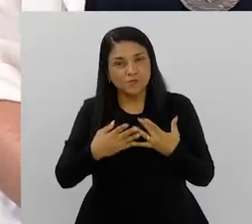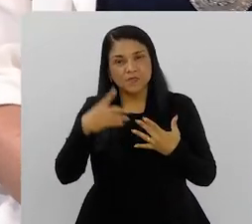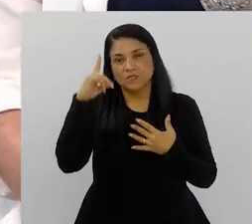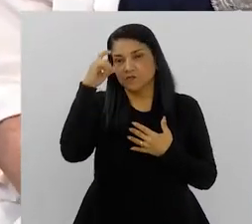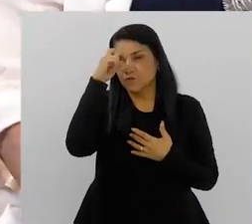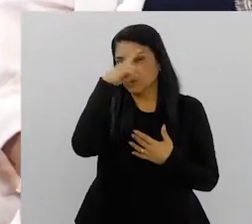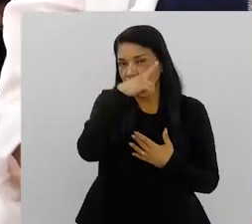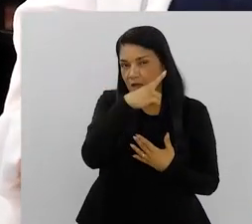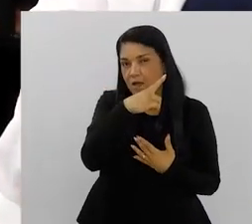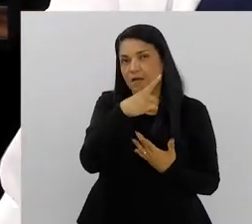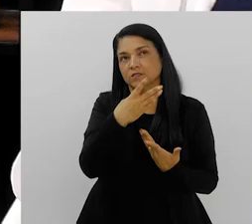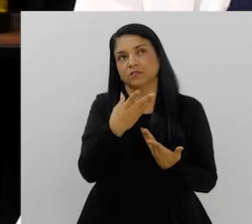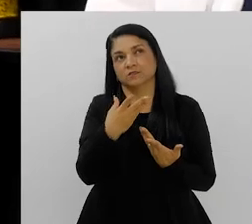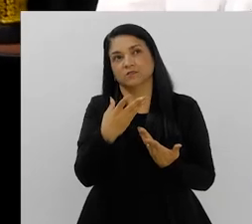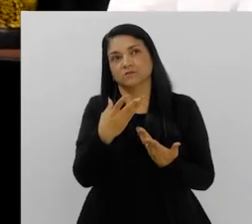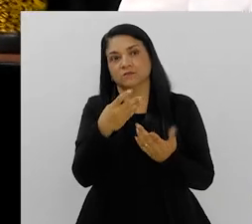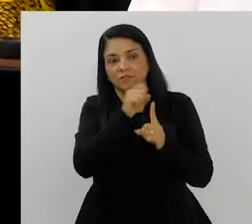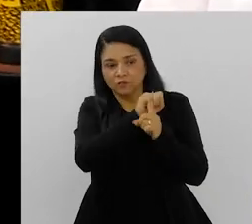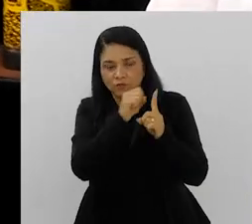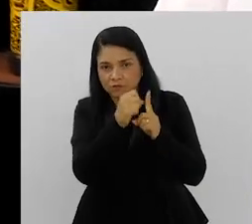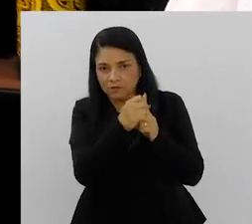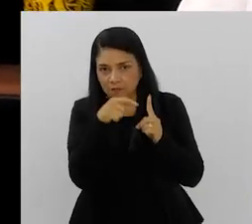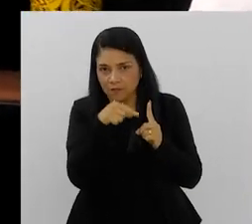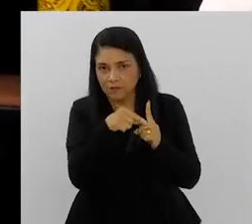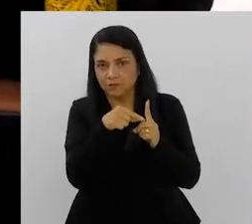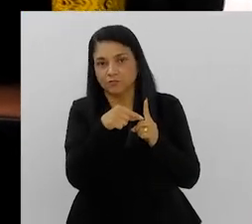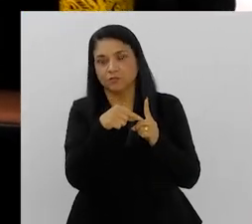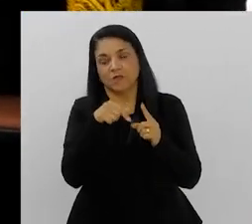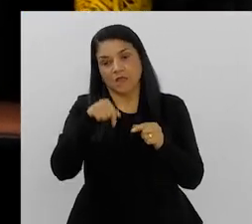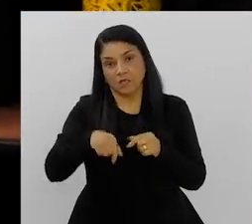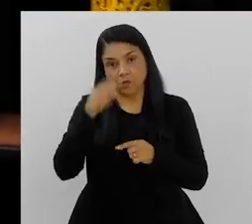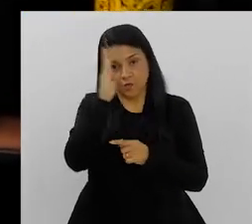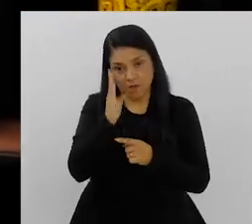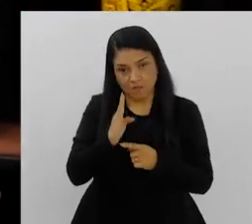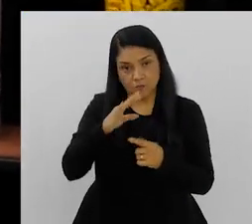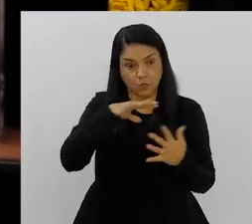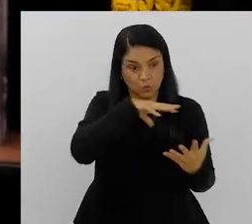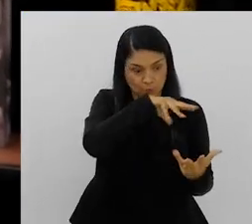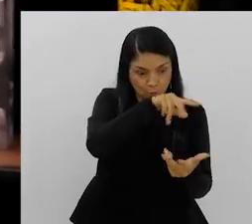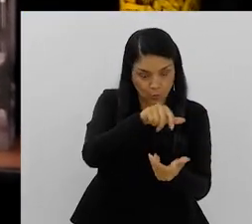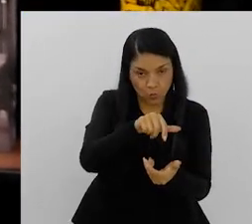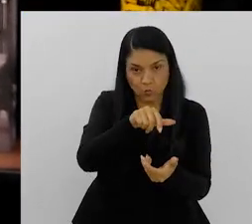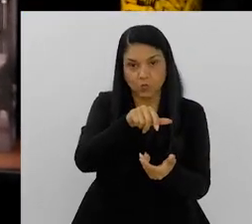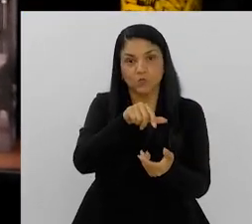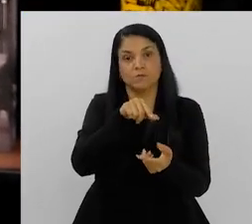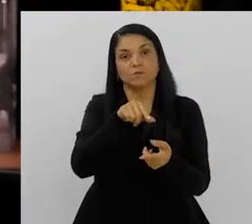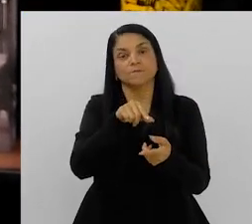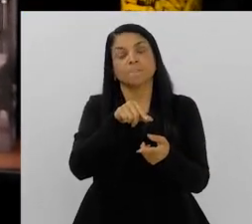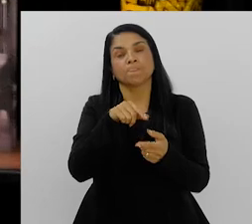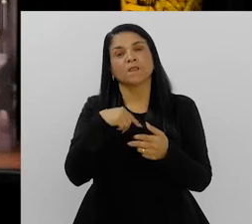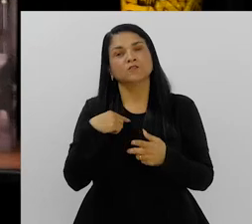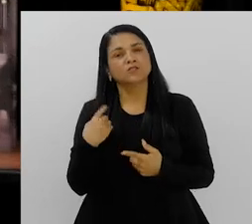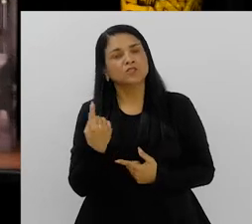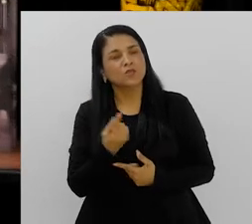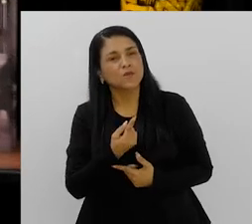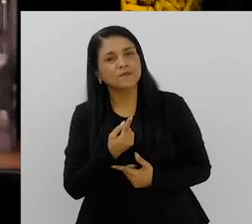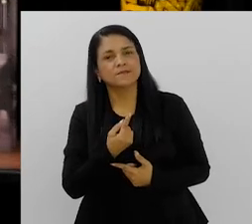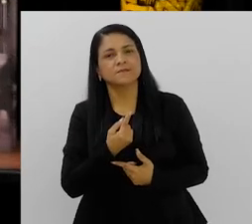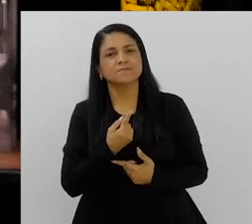Quando a gente fala das dificuldades e das mazelas na sociedade como um todo, não só aqui no Brasil, mas internacionalmente,